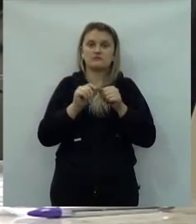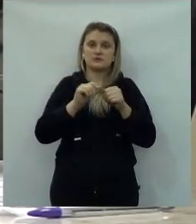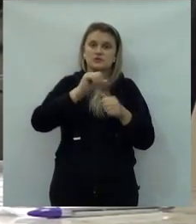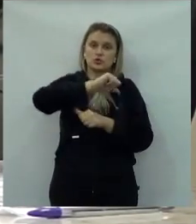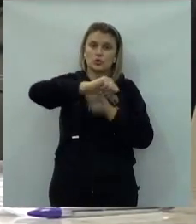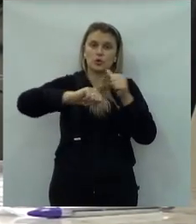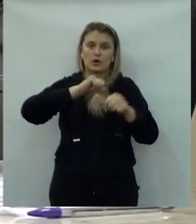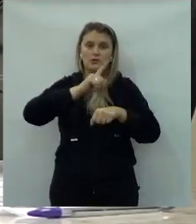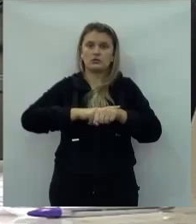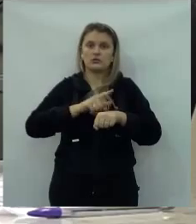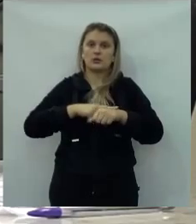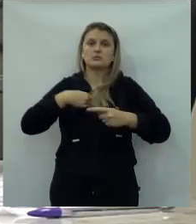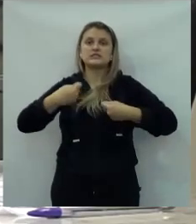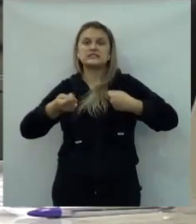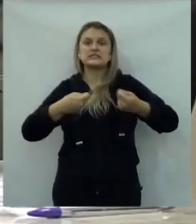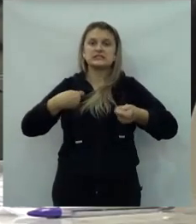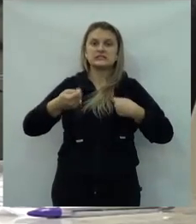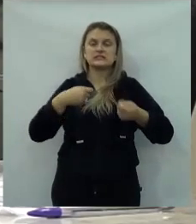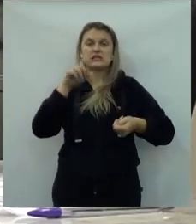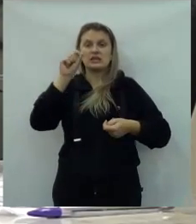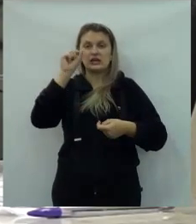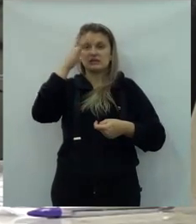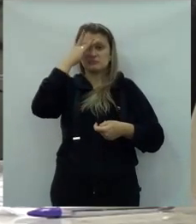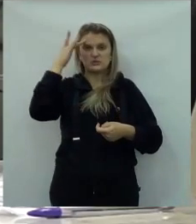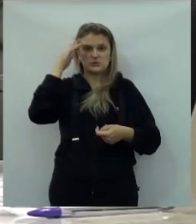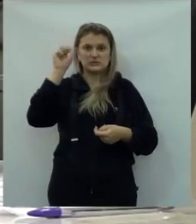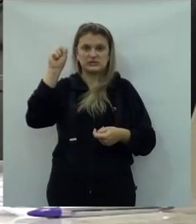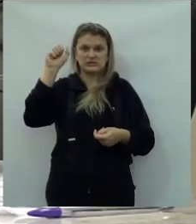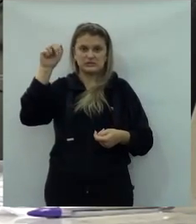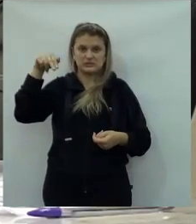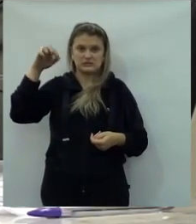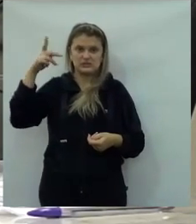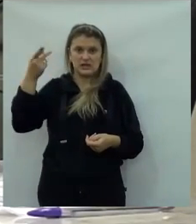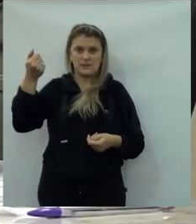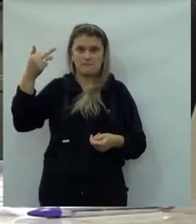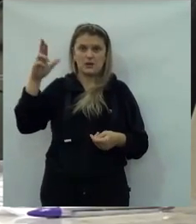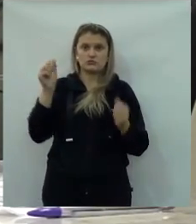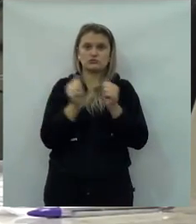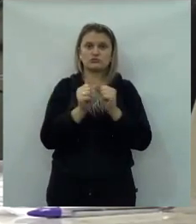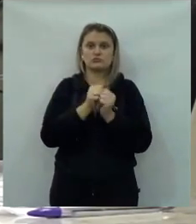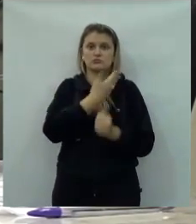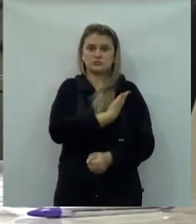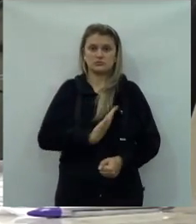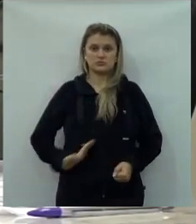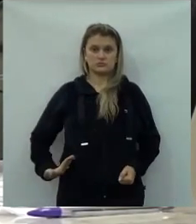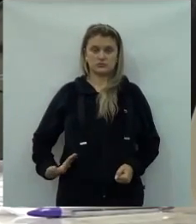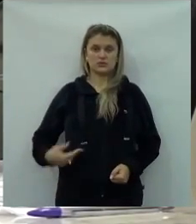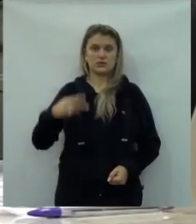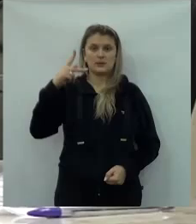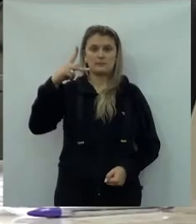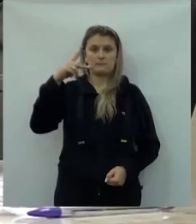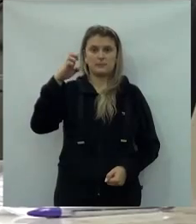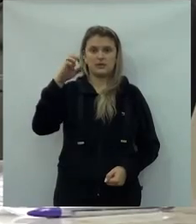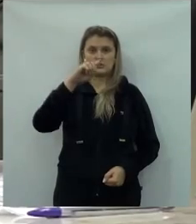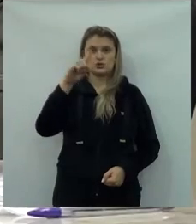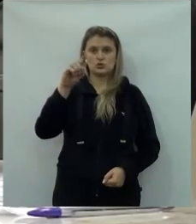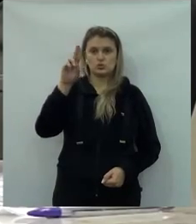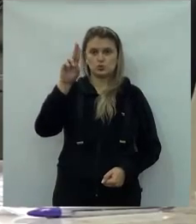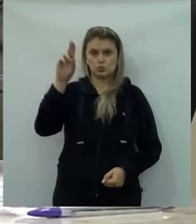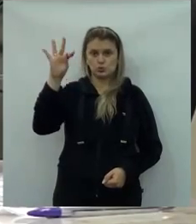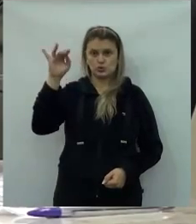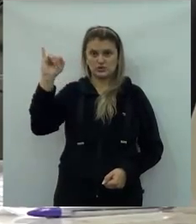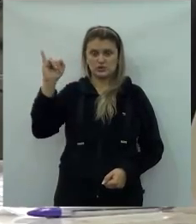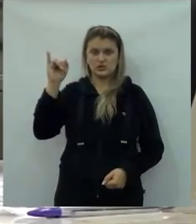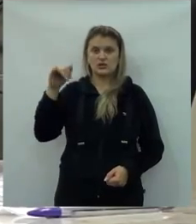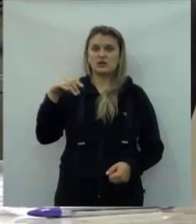Estivemos correndo atrás, tanto é que foi trocado na época o negociador da Sanepar, que nós tivemos junto ao governador, na época